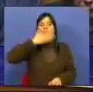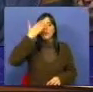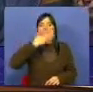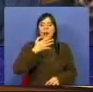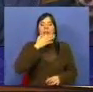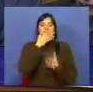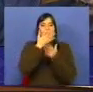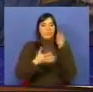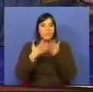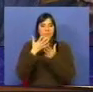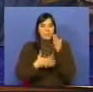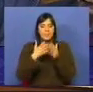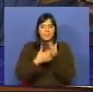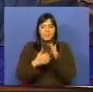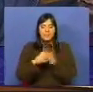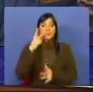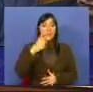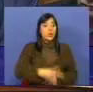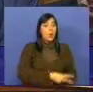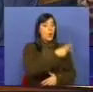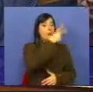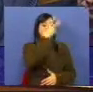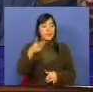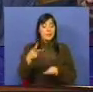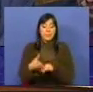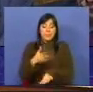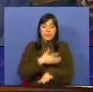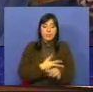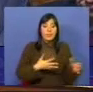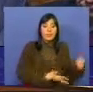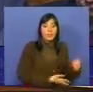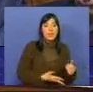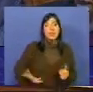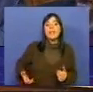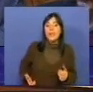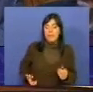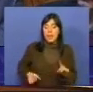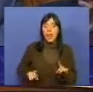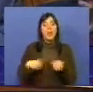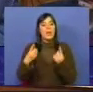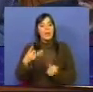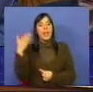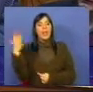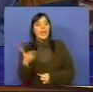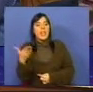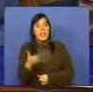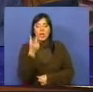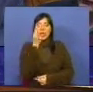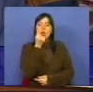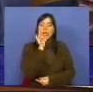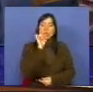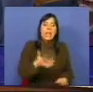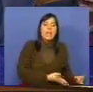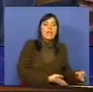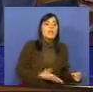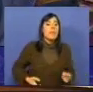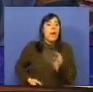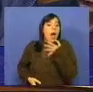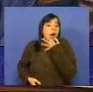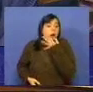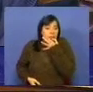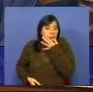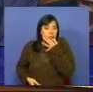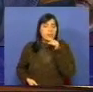de desconto nos dois anos que antecedem o desemprego para ter direito ao subsídio-desemprego.